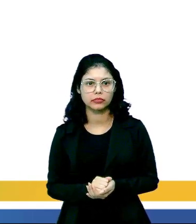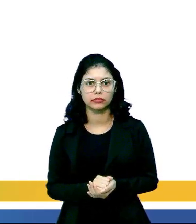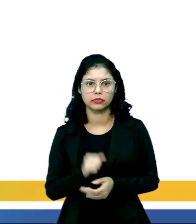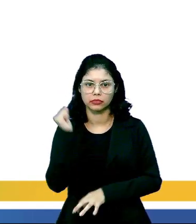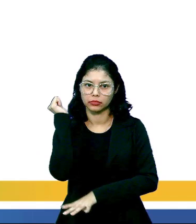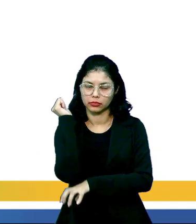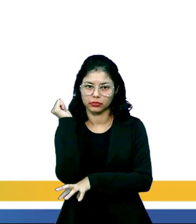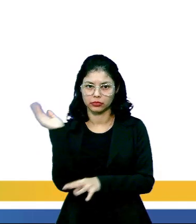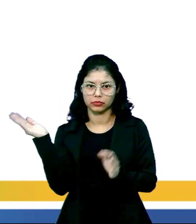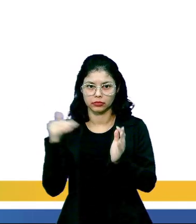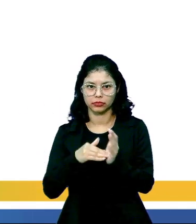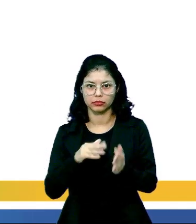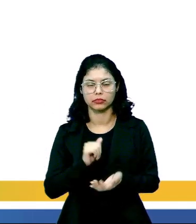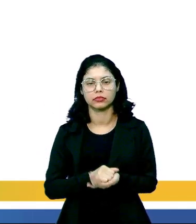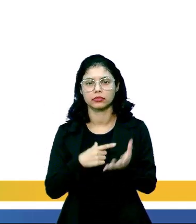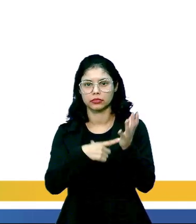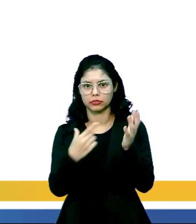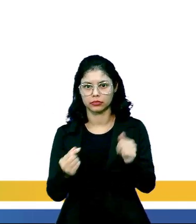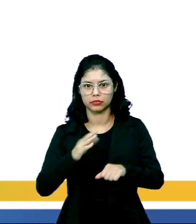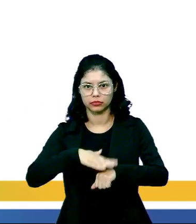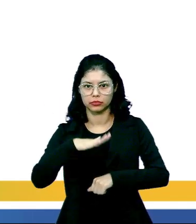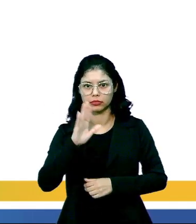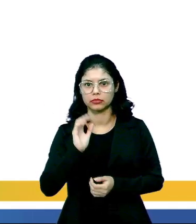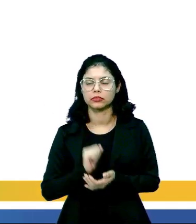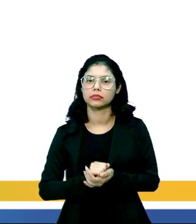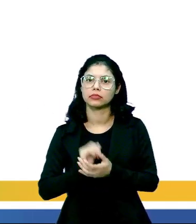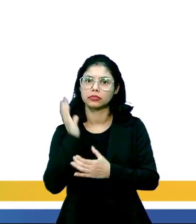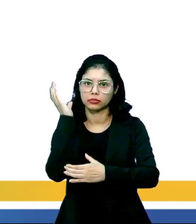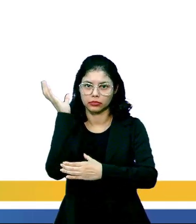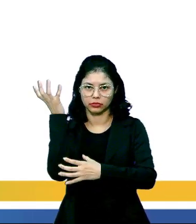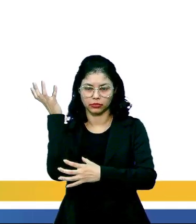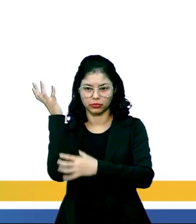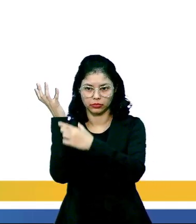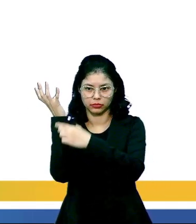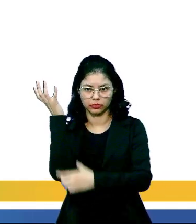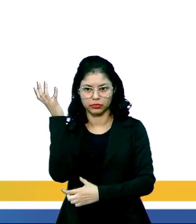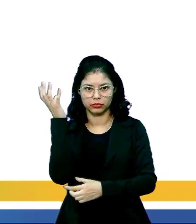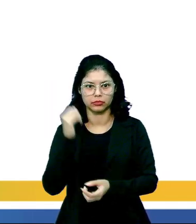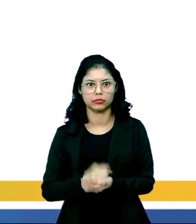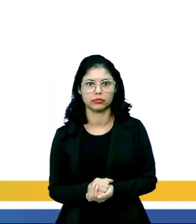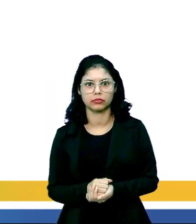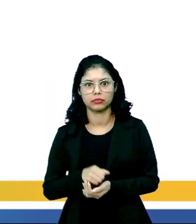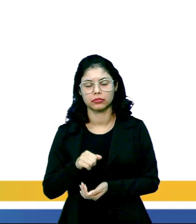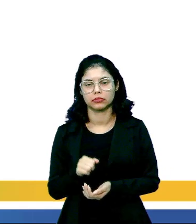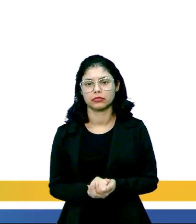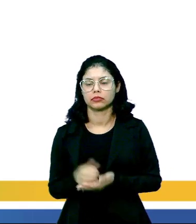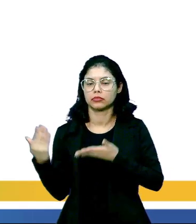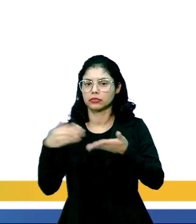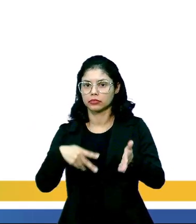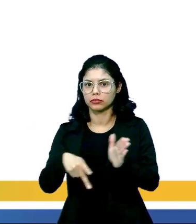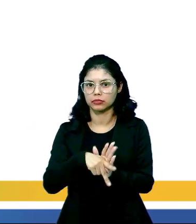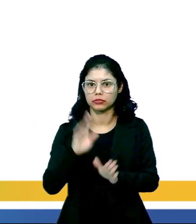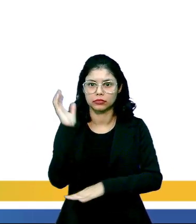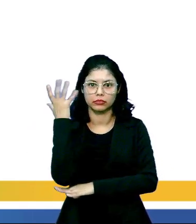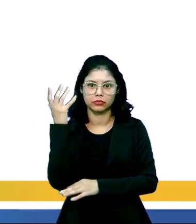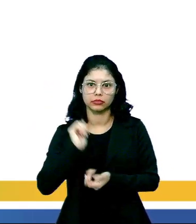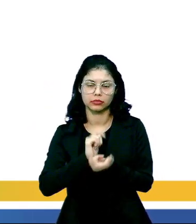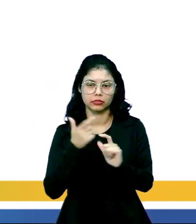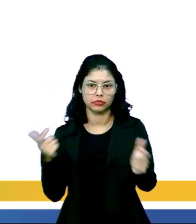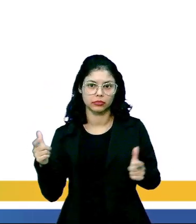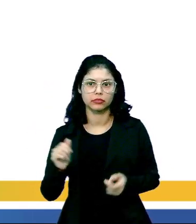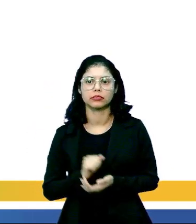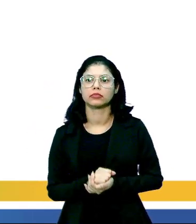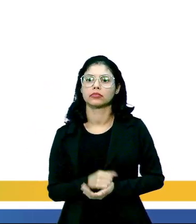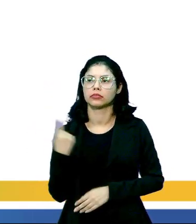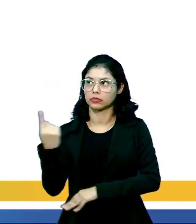raiz até as folhas mais altas em seu caule. Um mecanismo determinante de árvores,